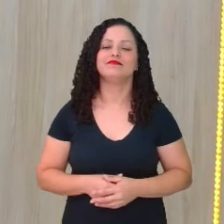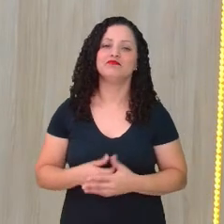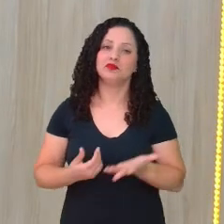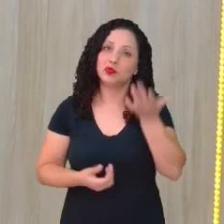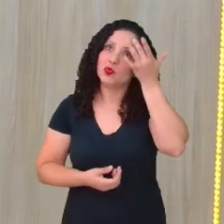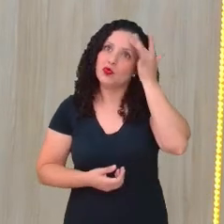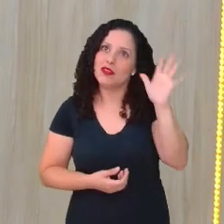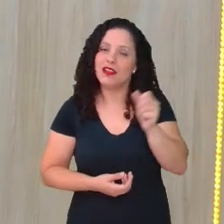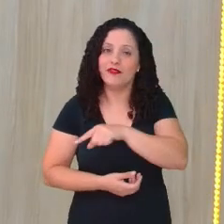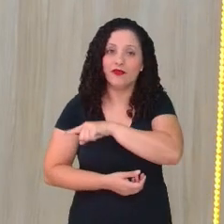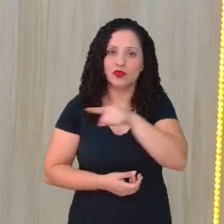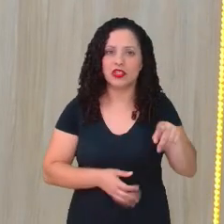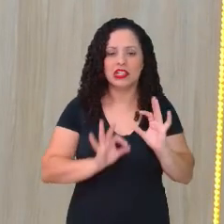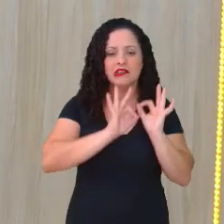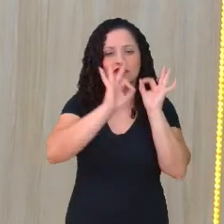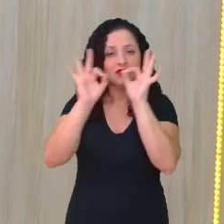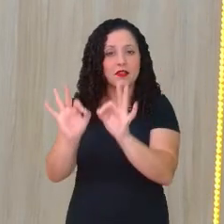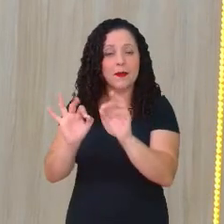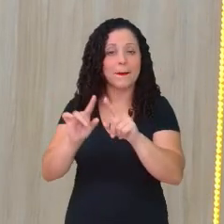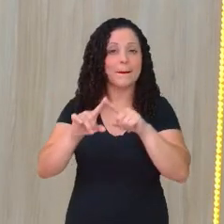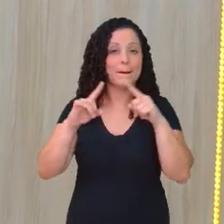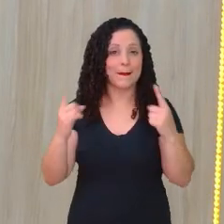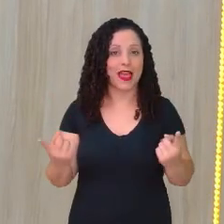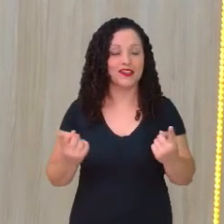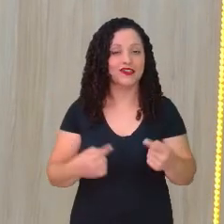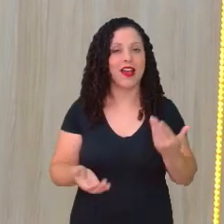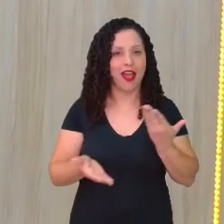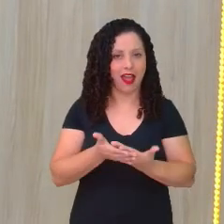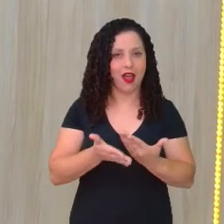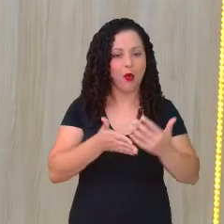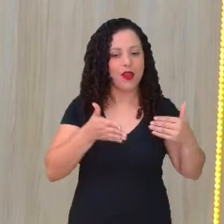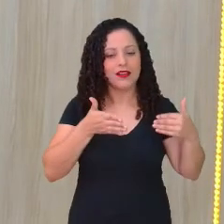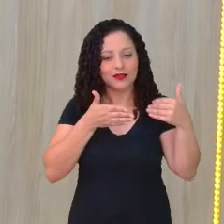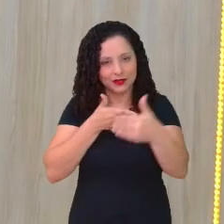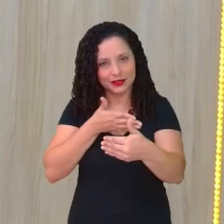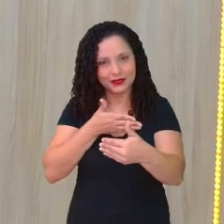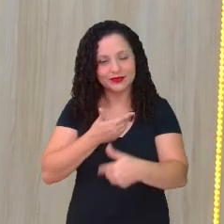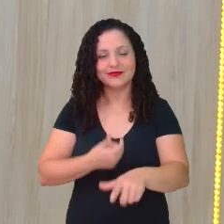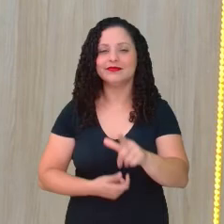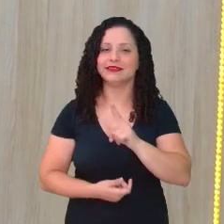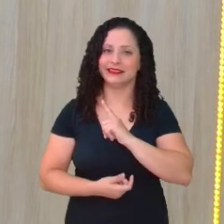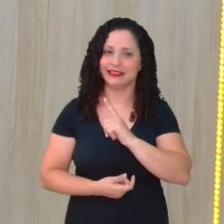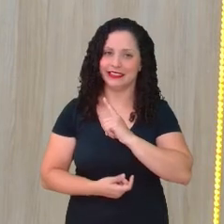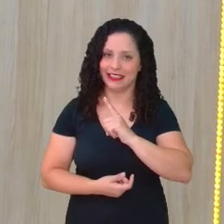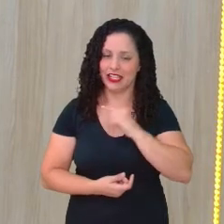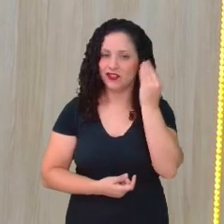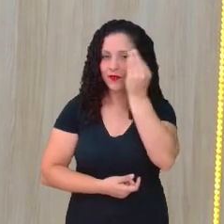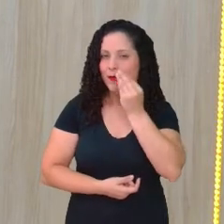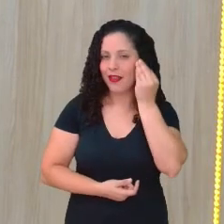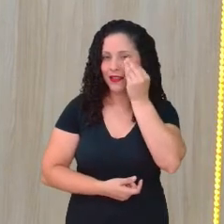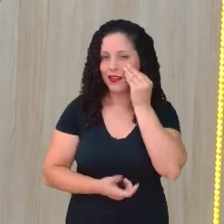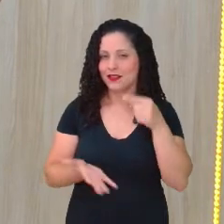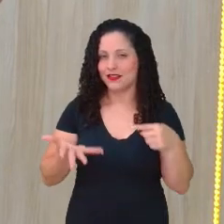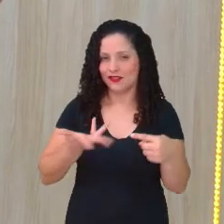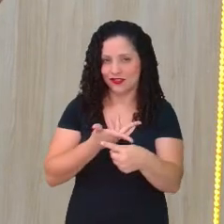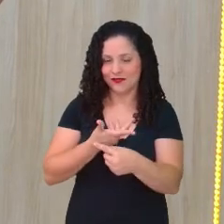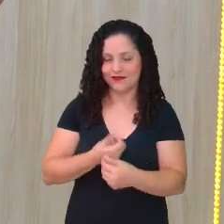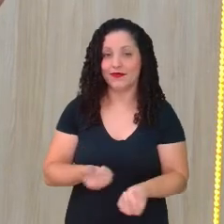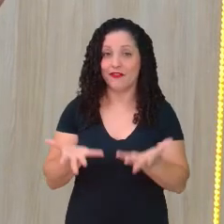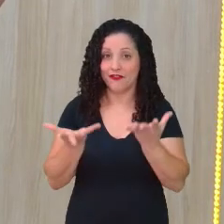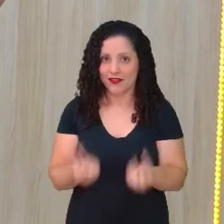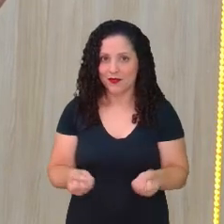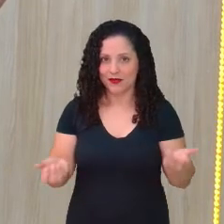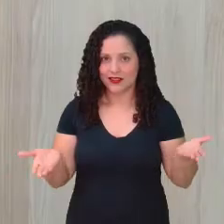quando vocês assistirão, mas essa aula tem uma continuidade, tá bom? Essa aula de relato, de experiência. Professora Camila, vamos nos